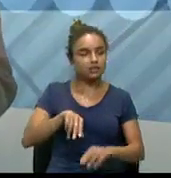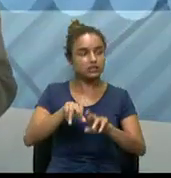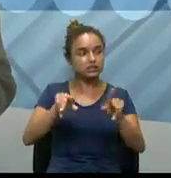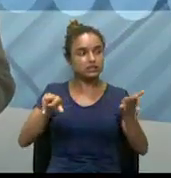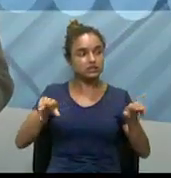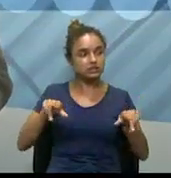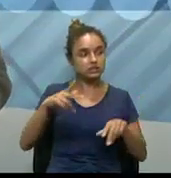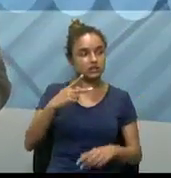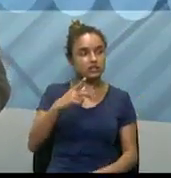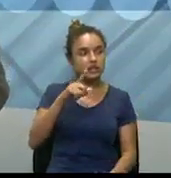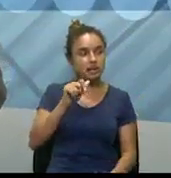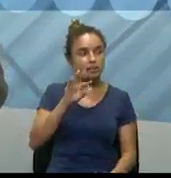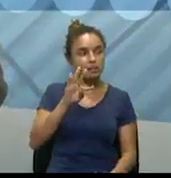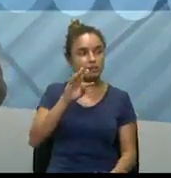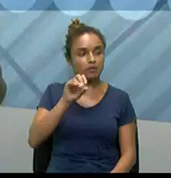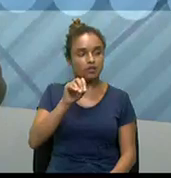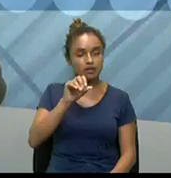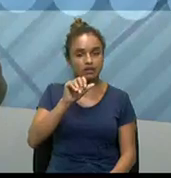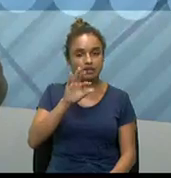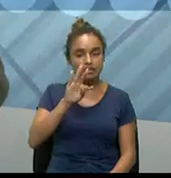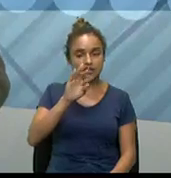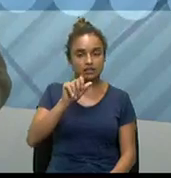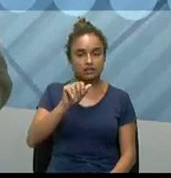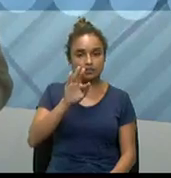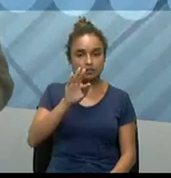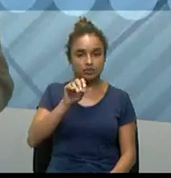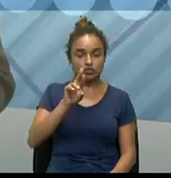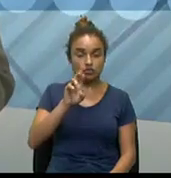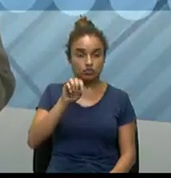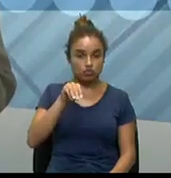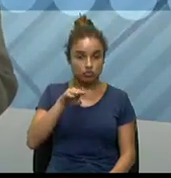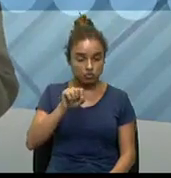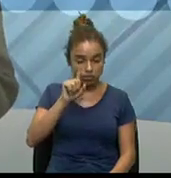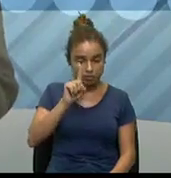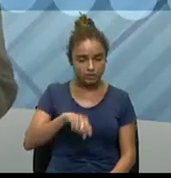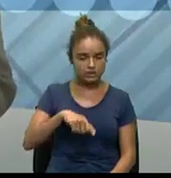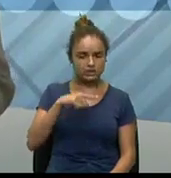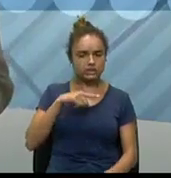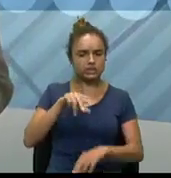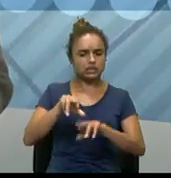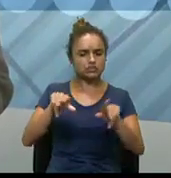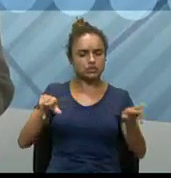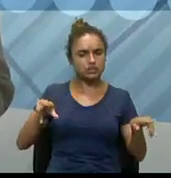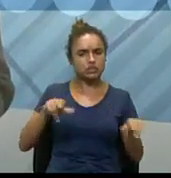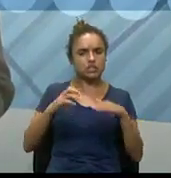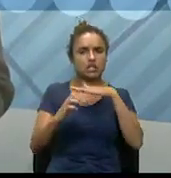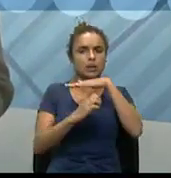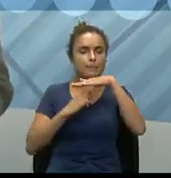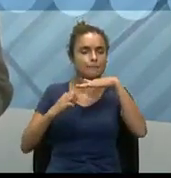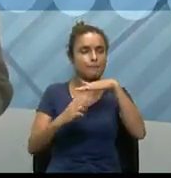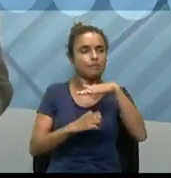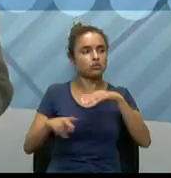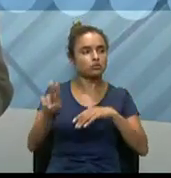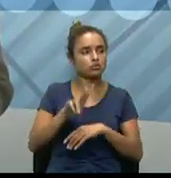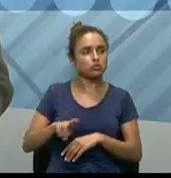que são bastante utilizadas. Várias empresas que têm boas plataformas online, utilizando parcerias, muitas vezes,